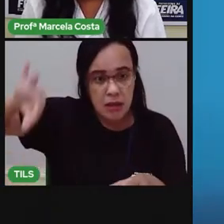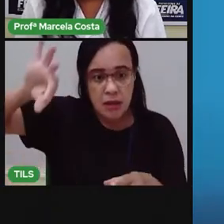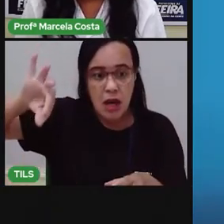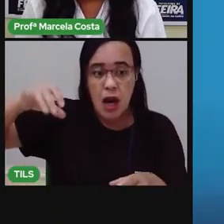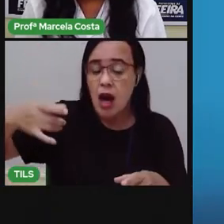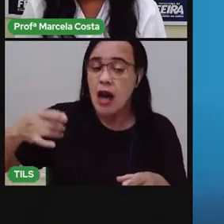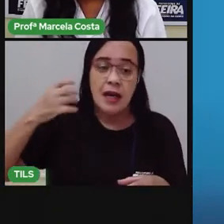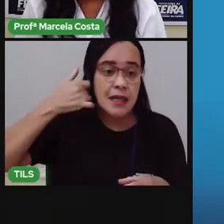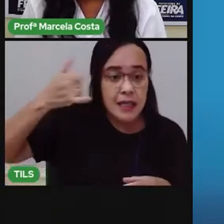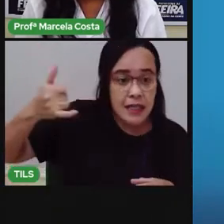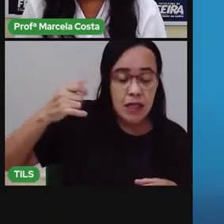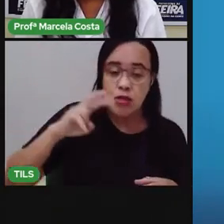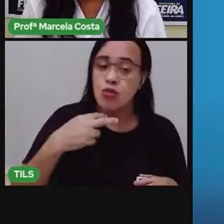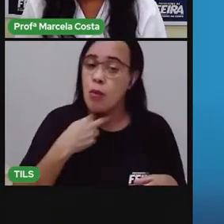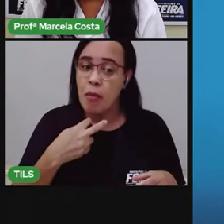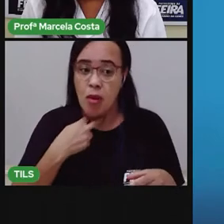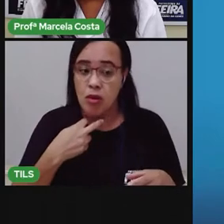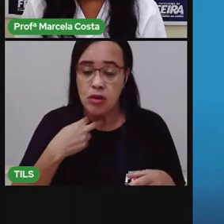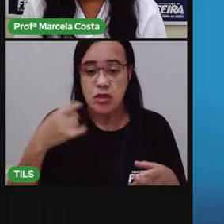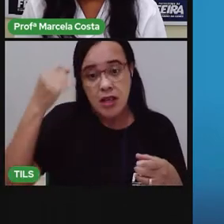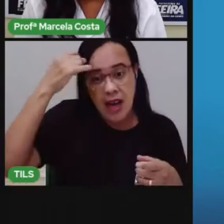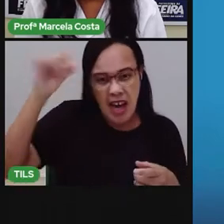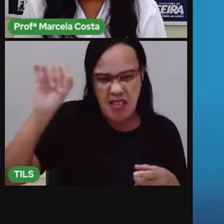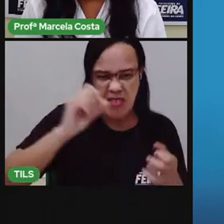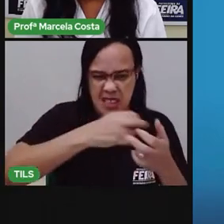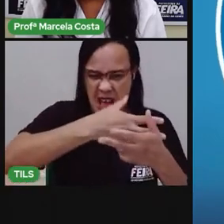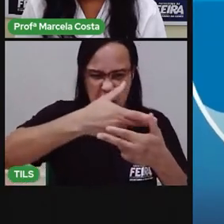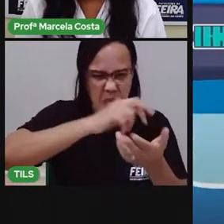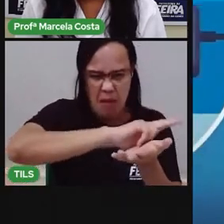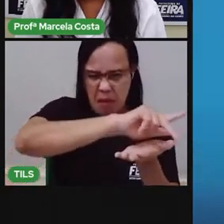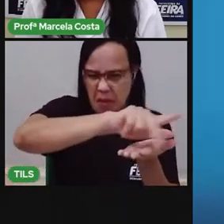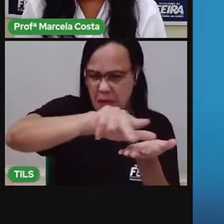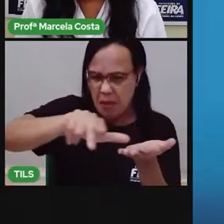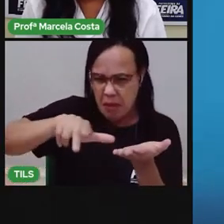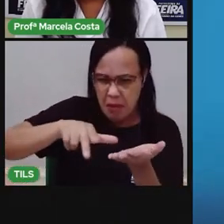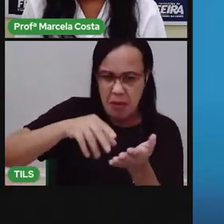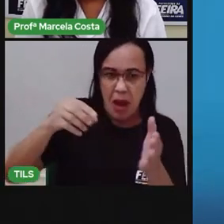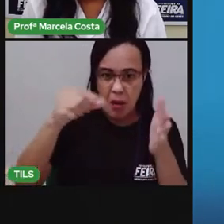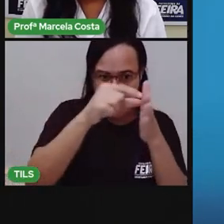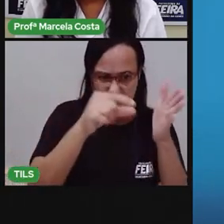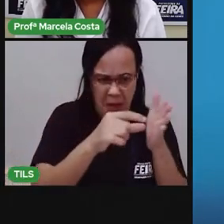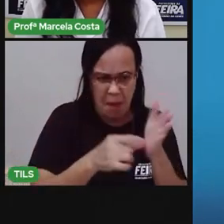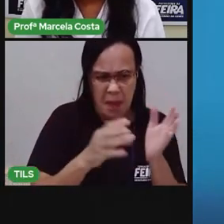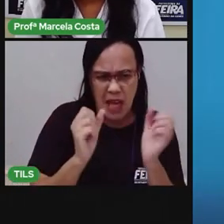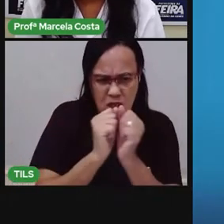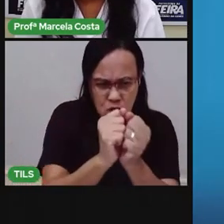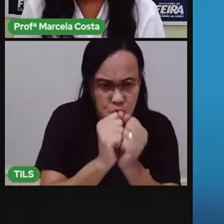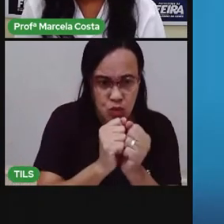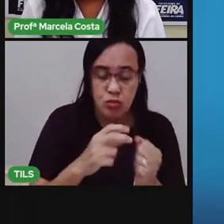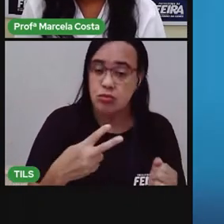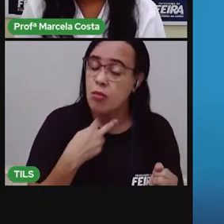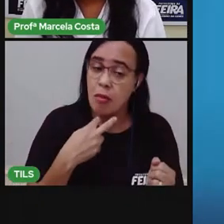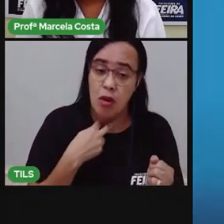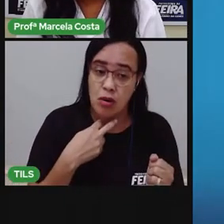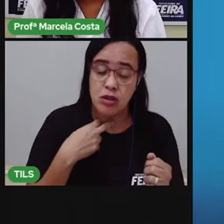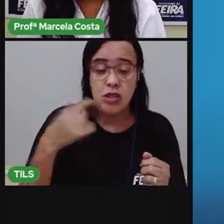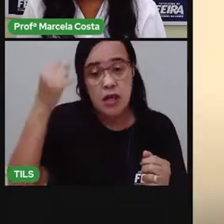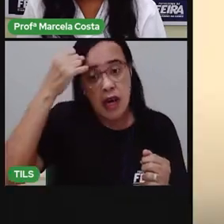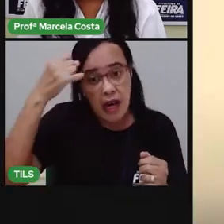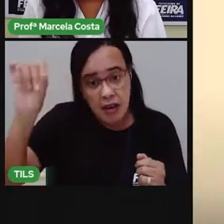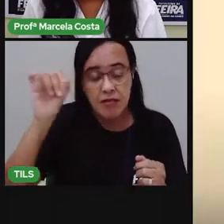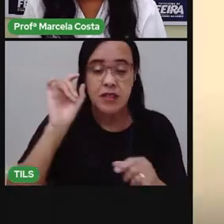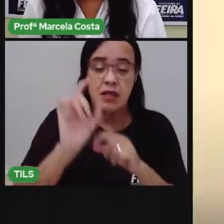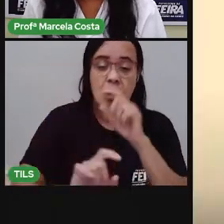Evitar ligar vários aparelhos de uma vez. É importante usar protetores de tomadas e verificar a situação do sistema elétrico. Evitar acender